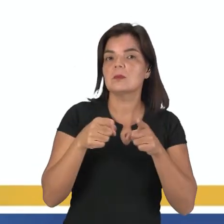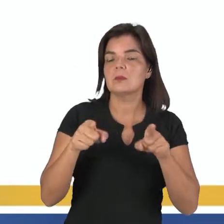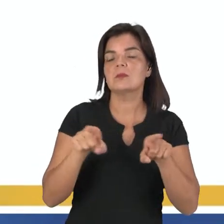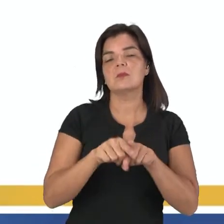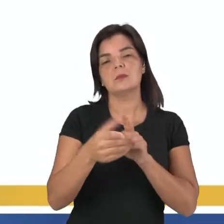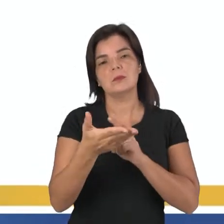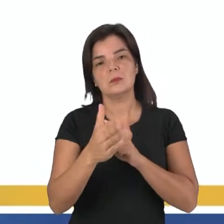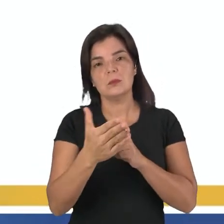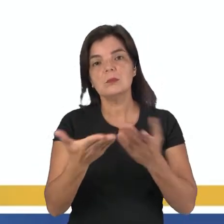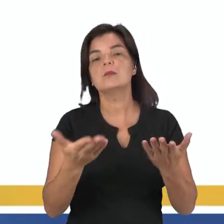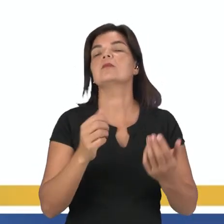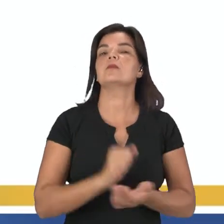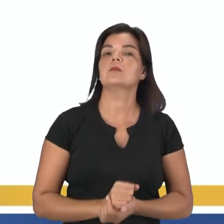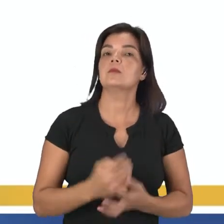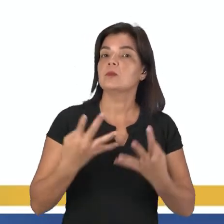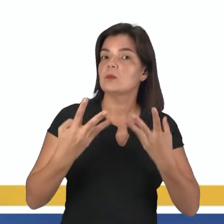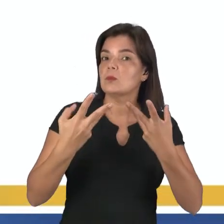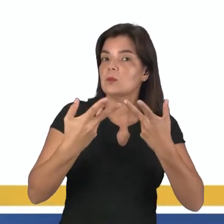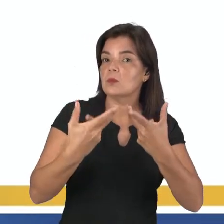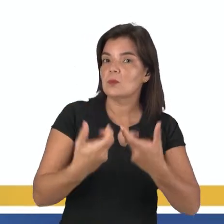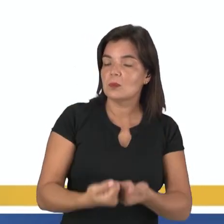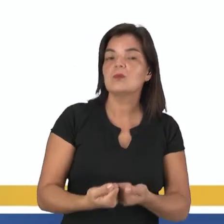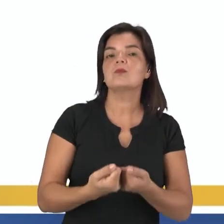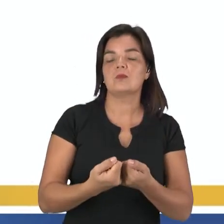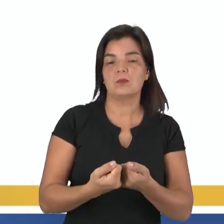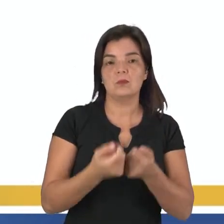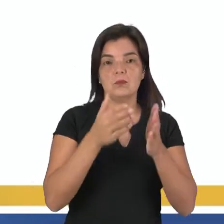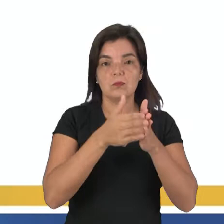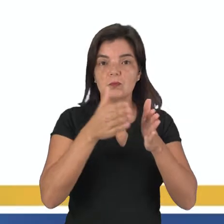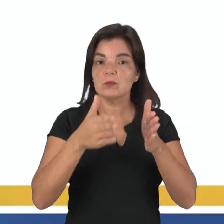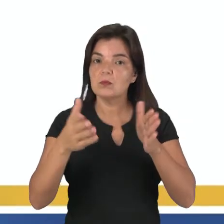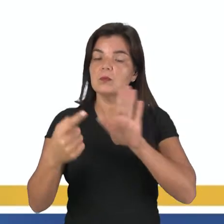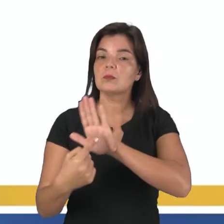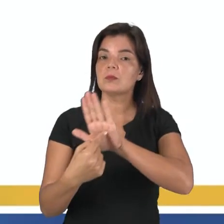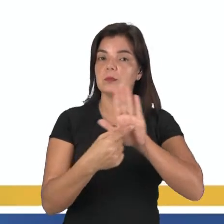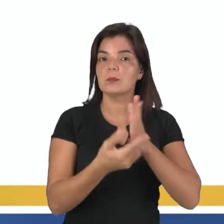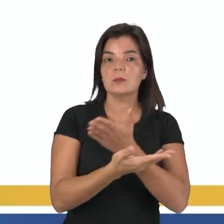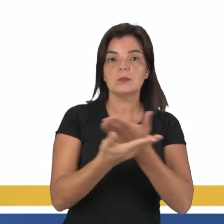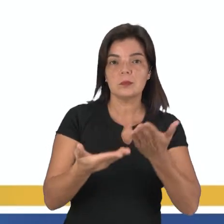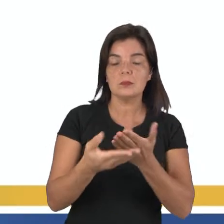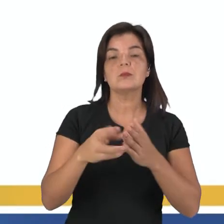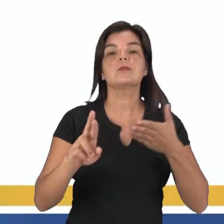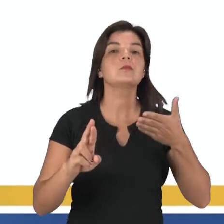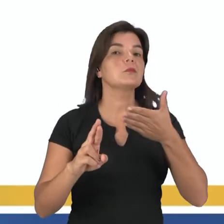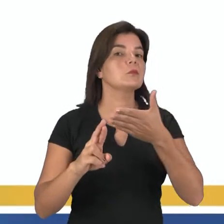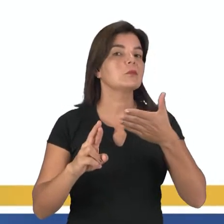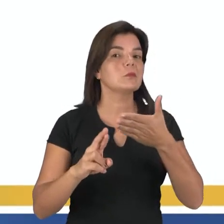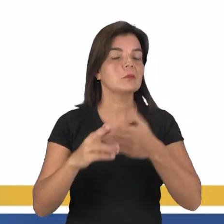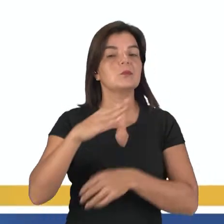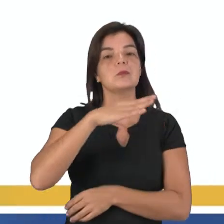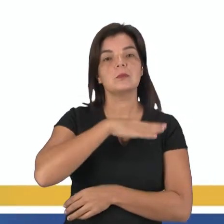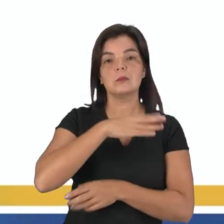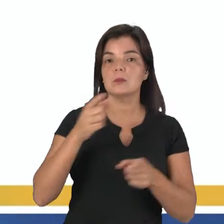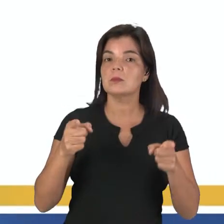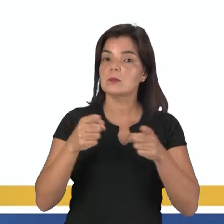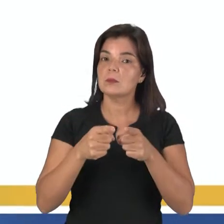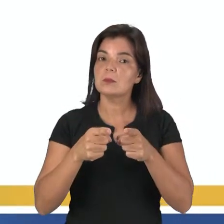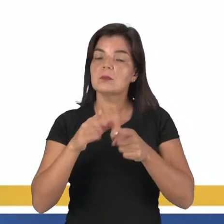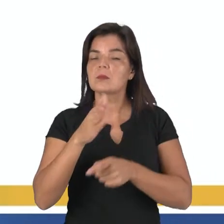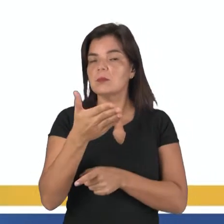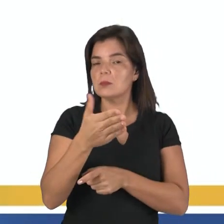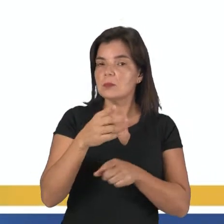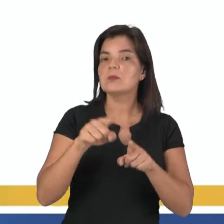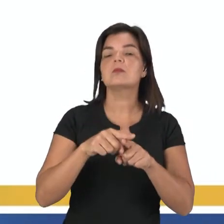e médias. Então, todo esse parâmetro que mostrei para vocês, refere-se às pequenas e médias cidades.